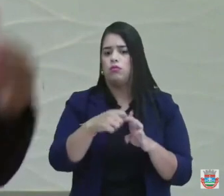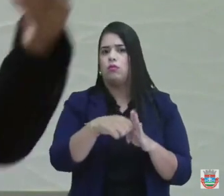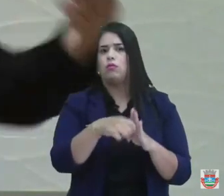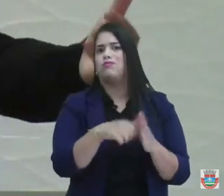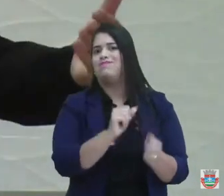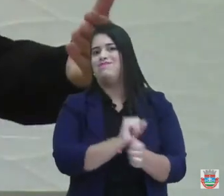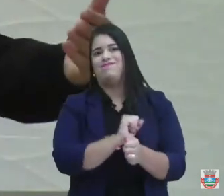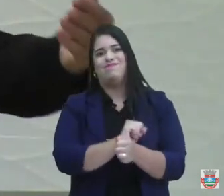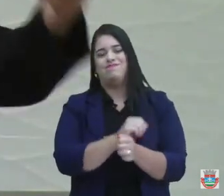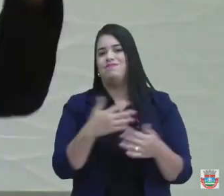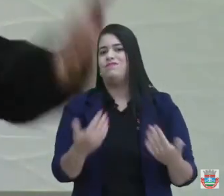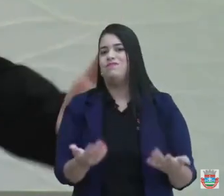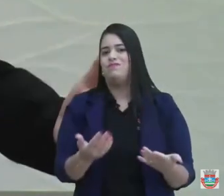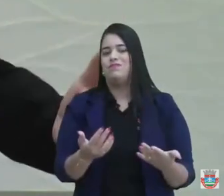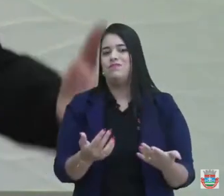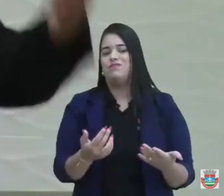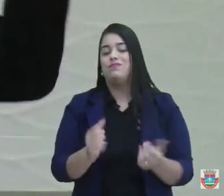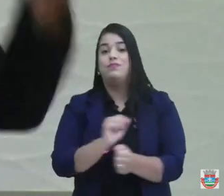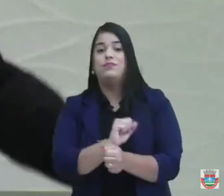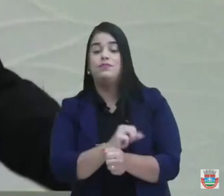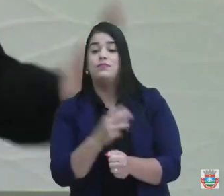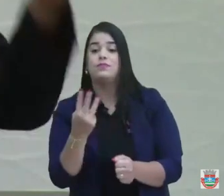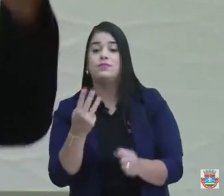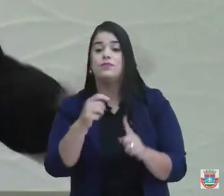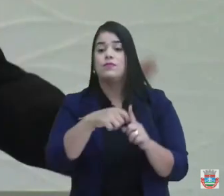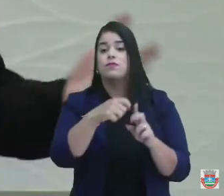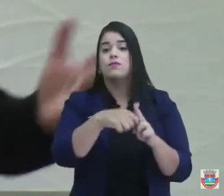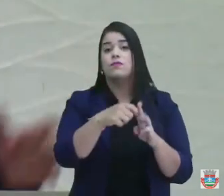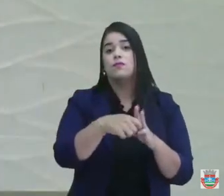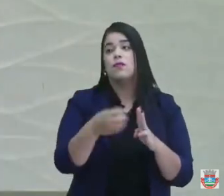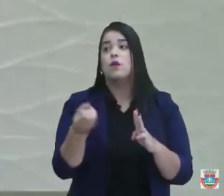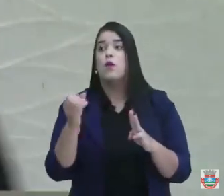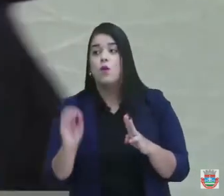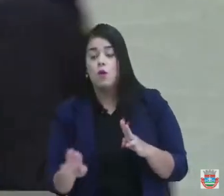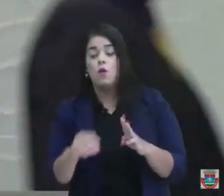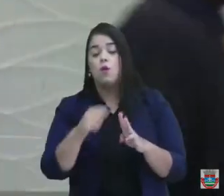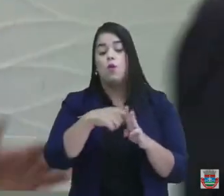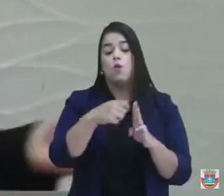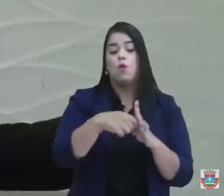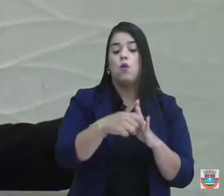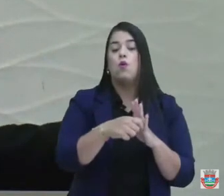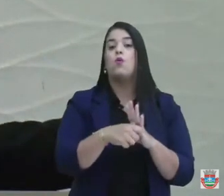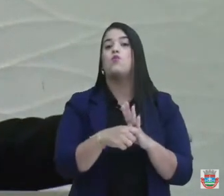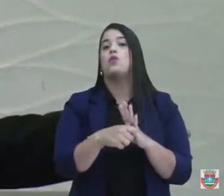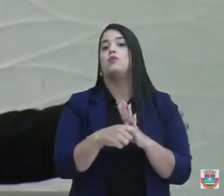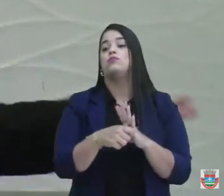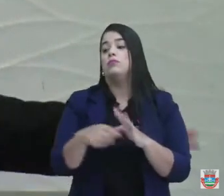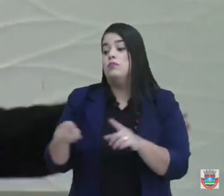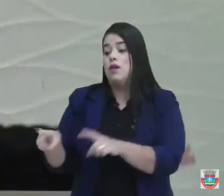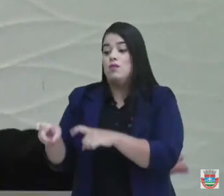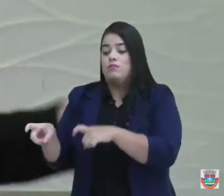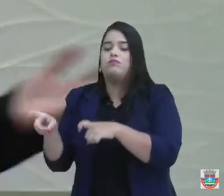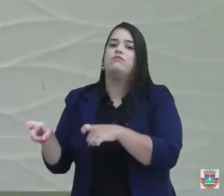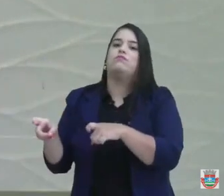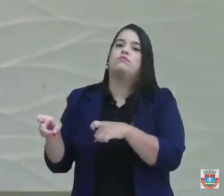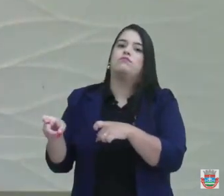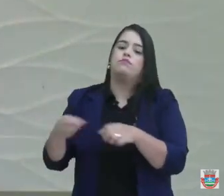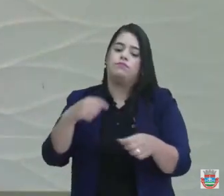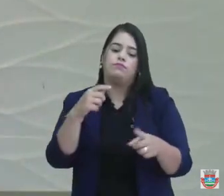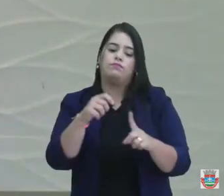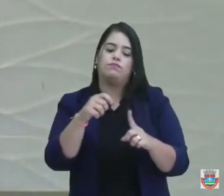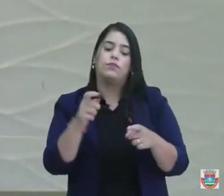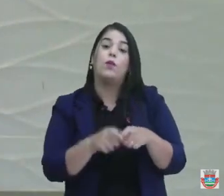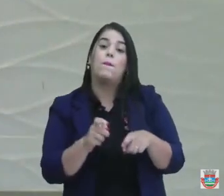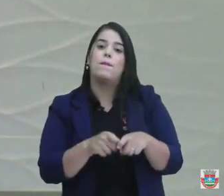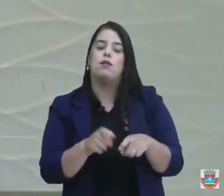Mas já se espera aqui, três meses, há quatro meses, pelo médico do Gama, e ainda diz vereadores, quiser, não, que tem a obrigação de